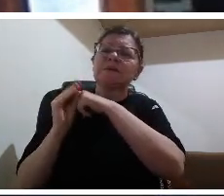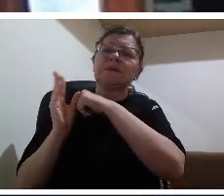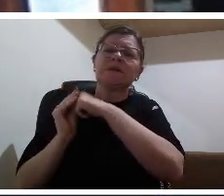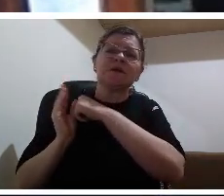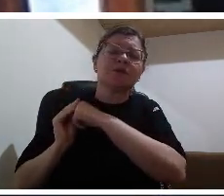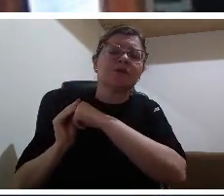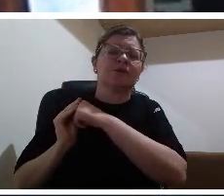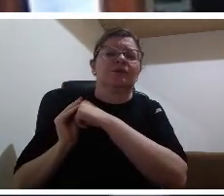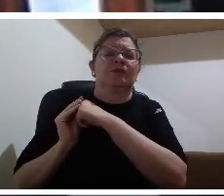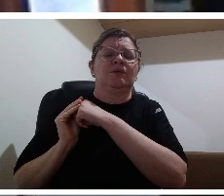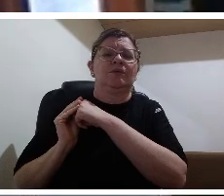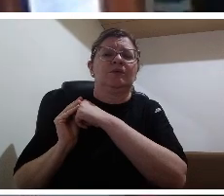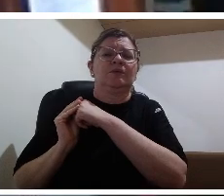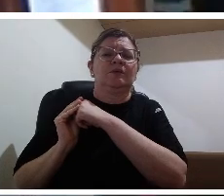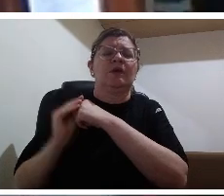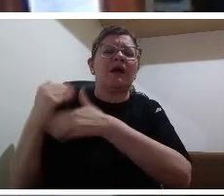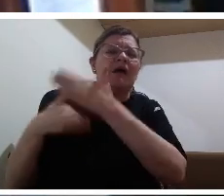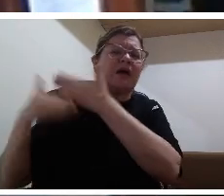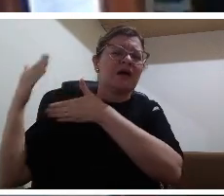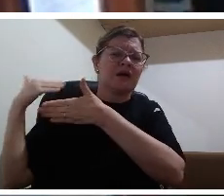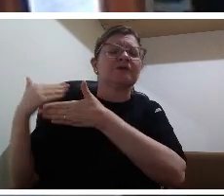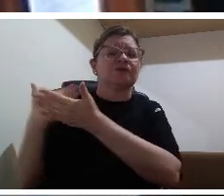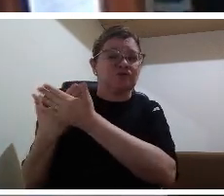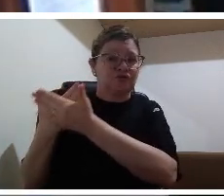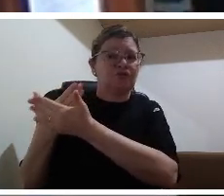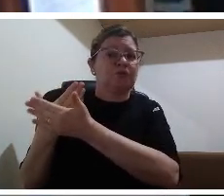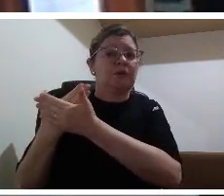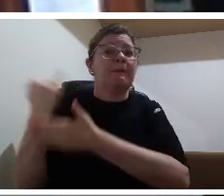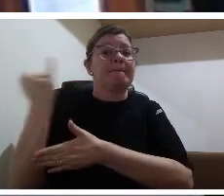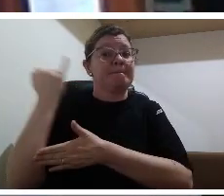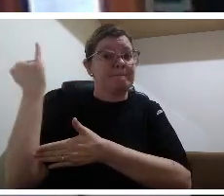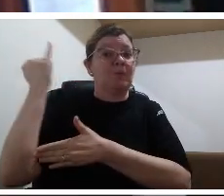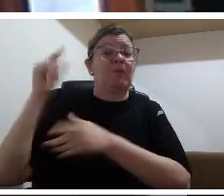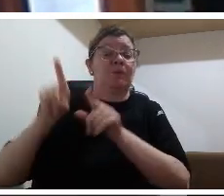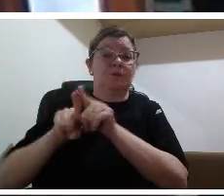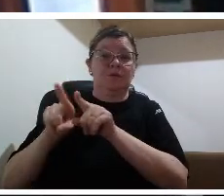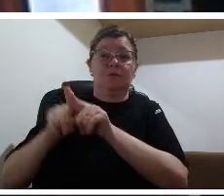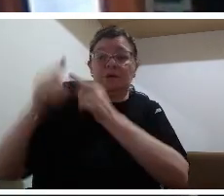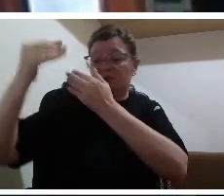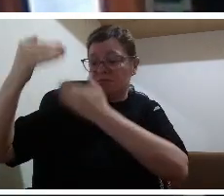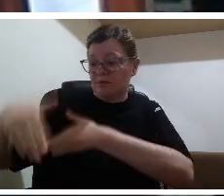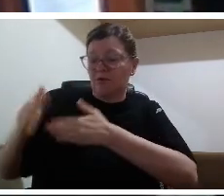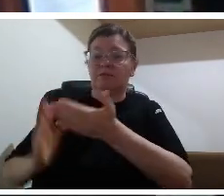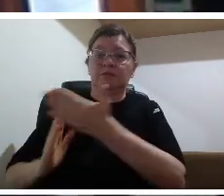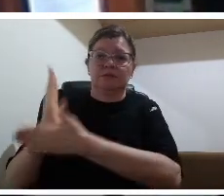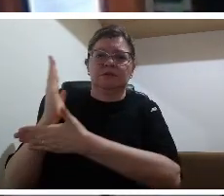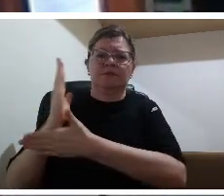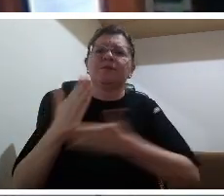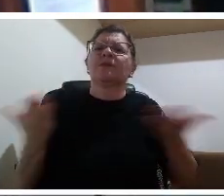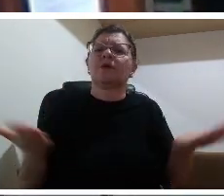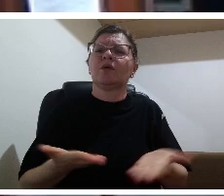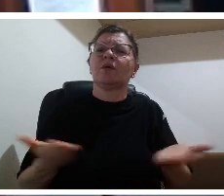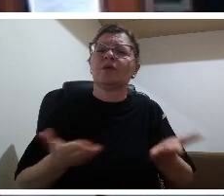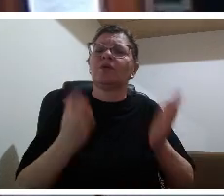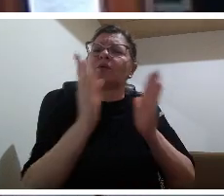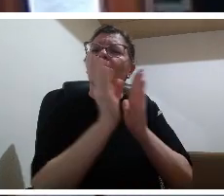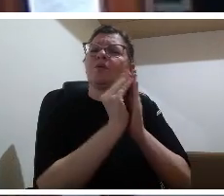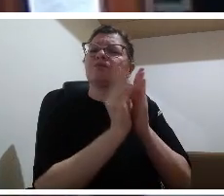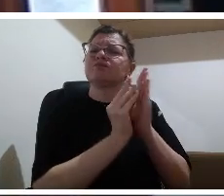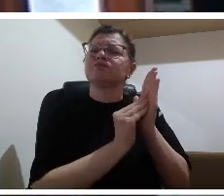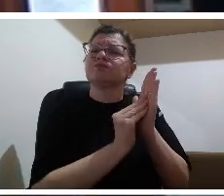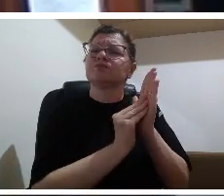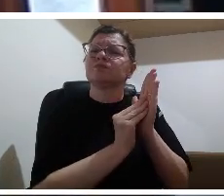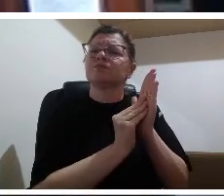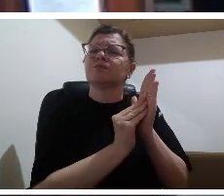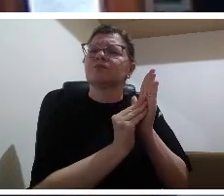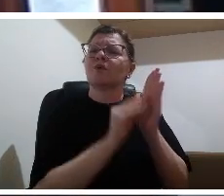qual é o conhecimento científico necessário para o mundo de hoje autores que dizem